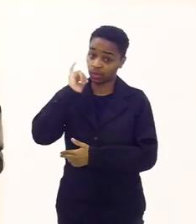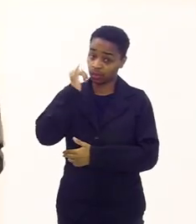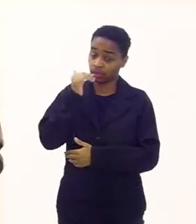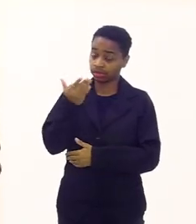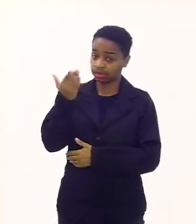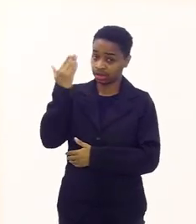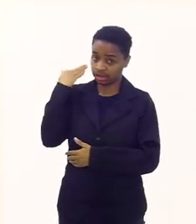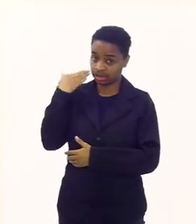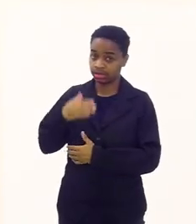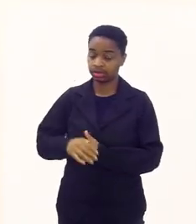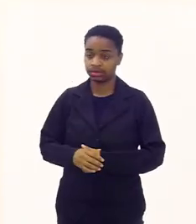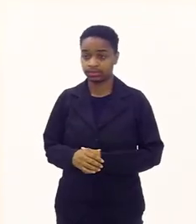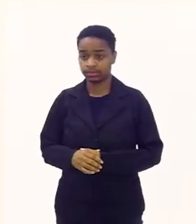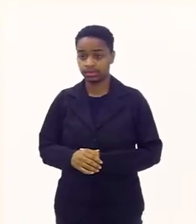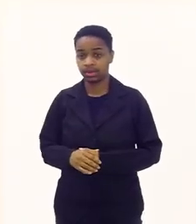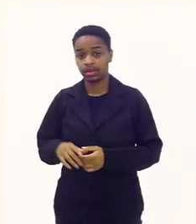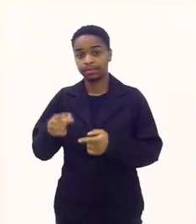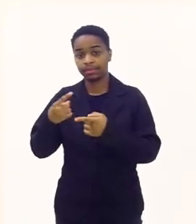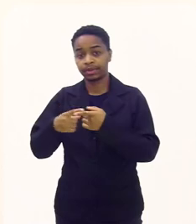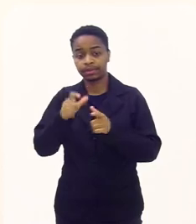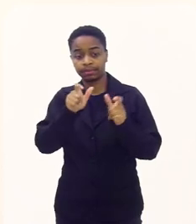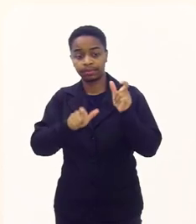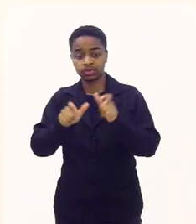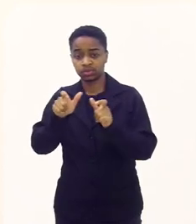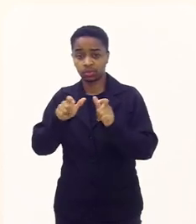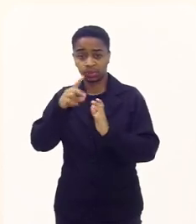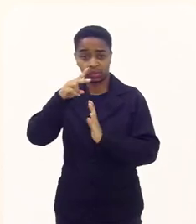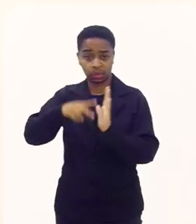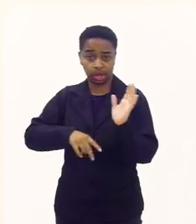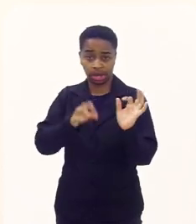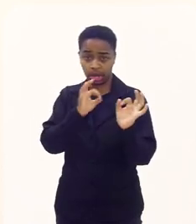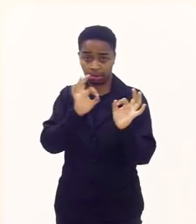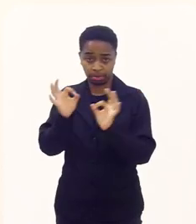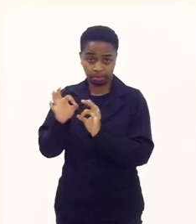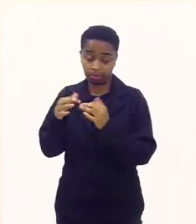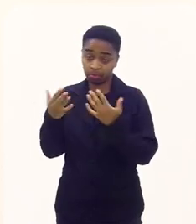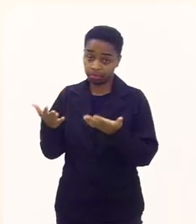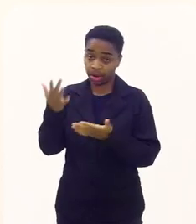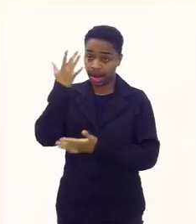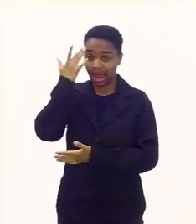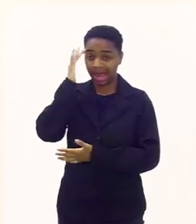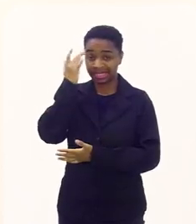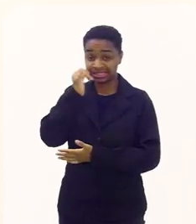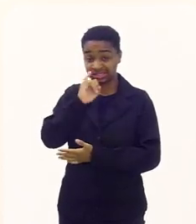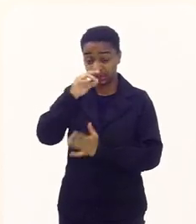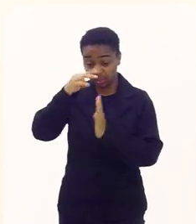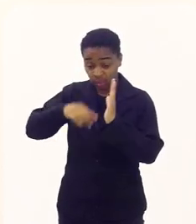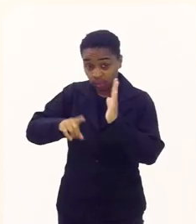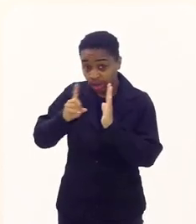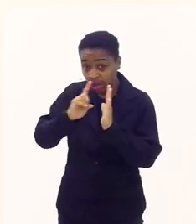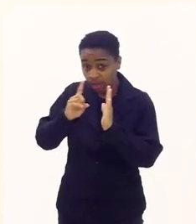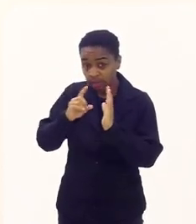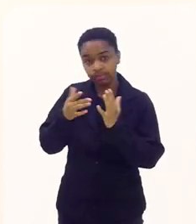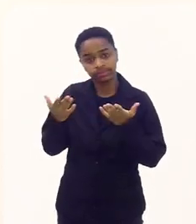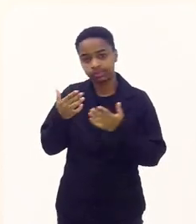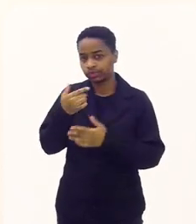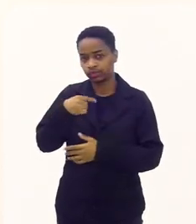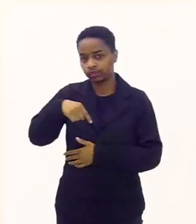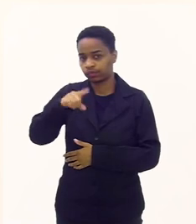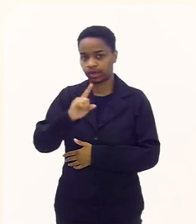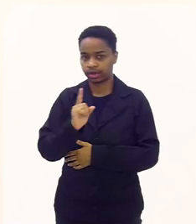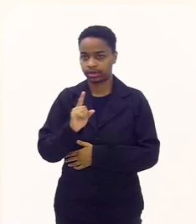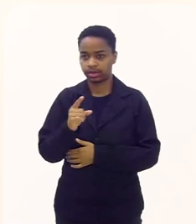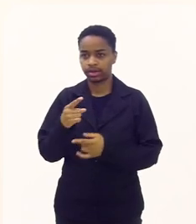reality que eu contei no outro programa porque o pessoal não lê e acha que se não leu não